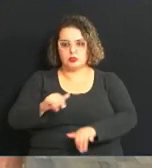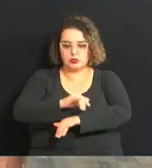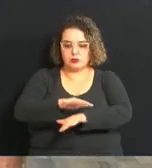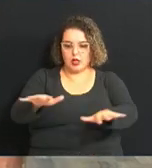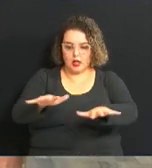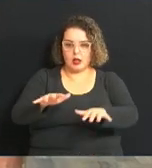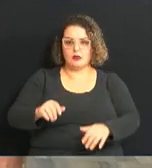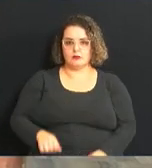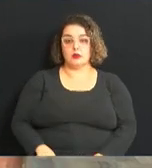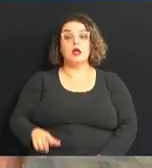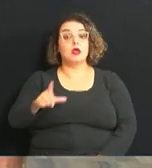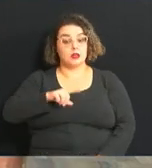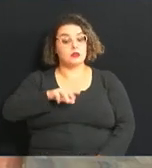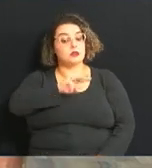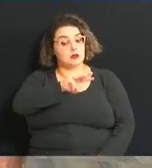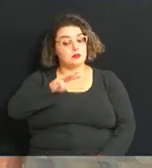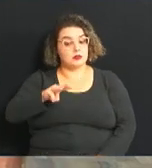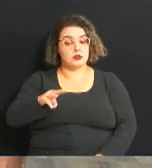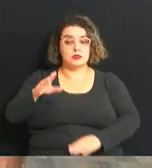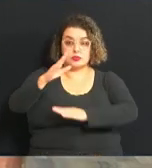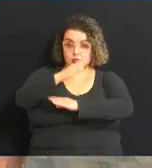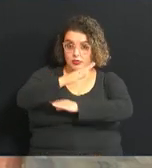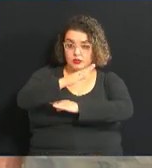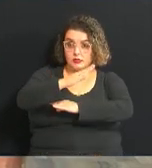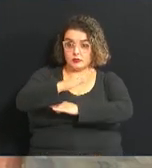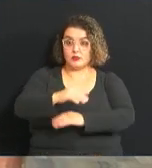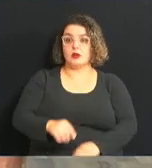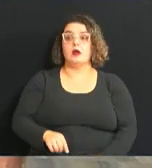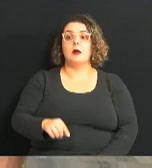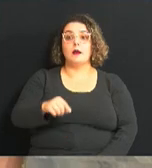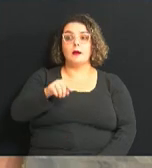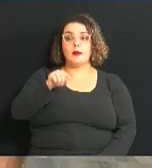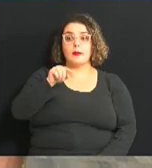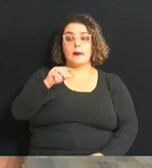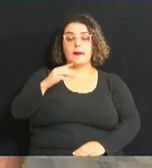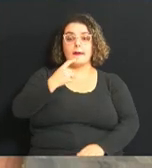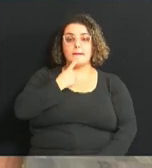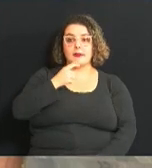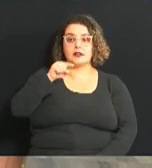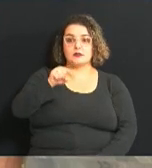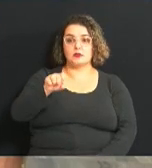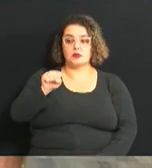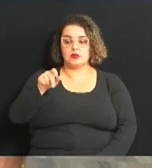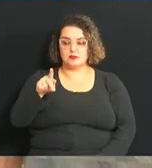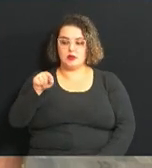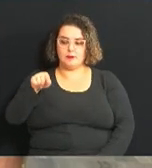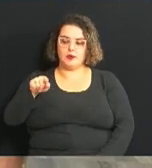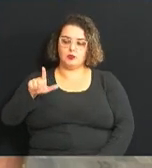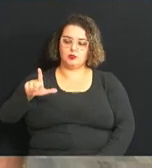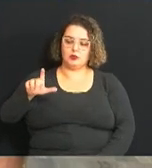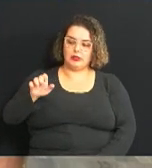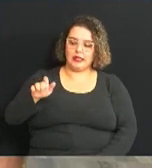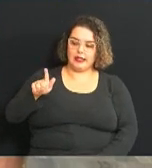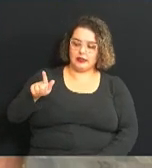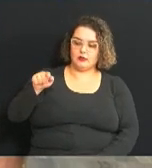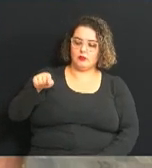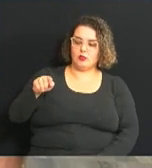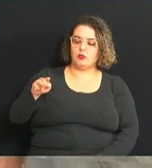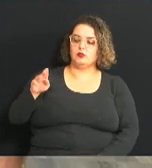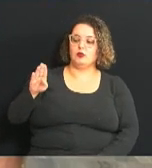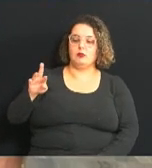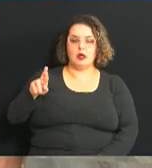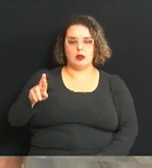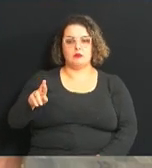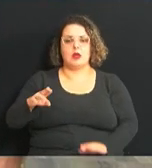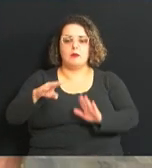E também tem o site da Câmara de Campinas. campinas.sp.legio.br O resultado da pauta também